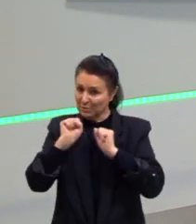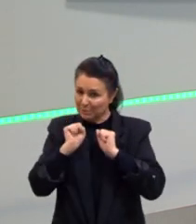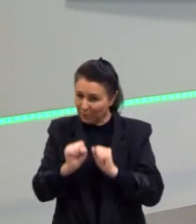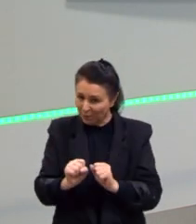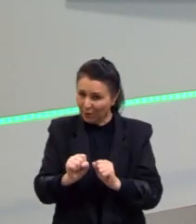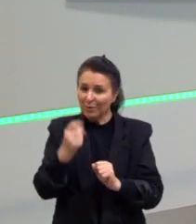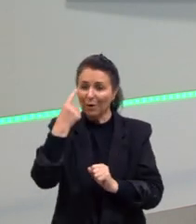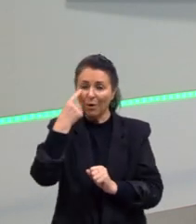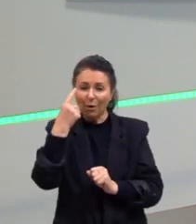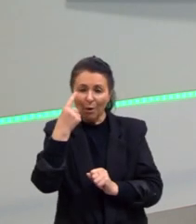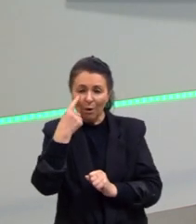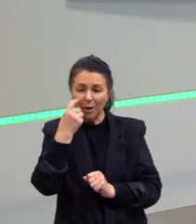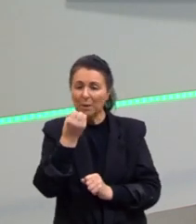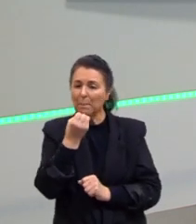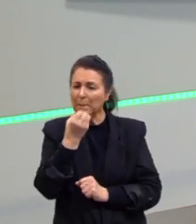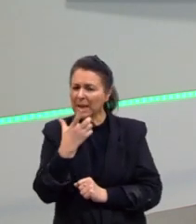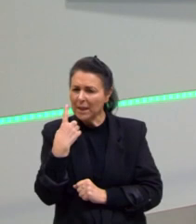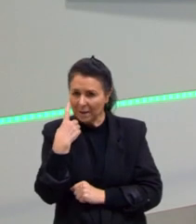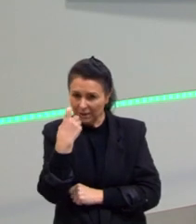questão, ela é bem interessante.